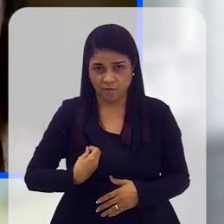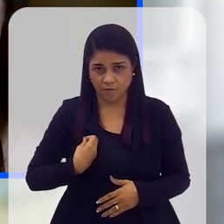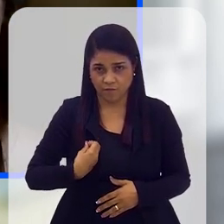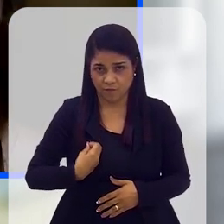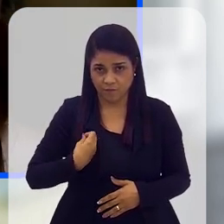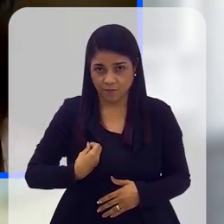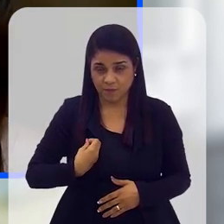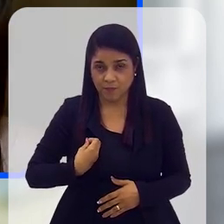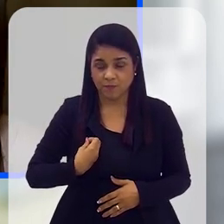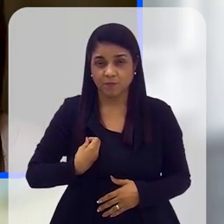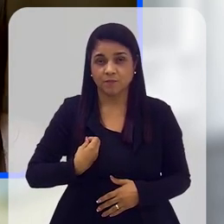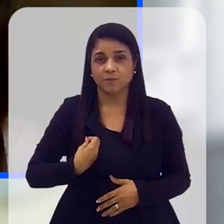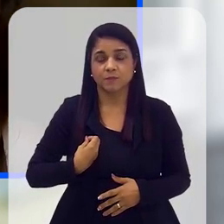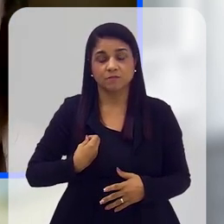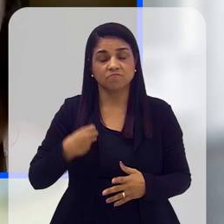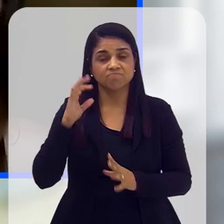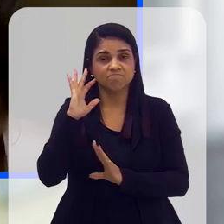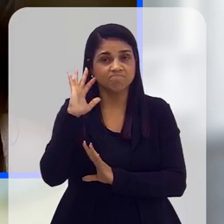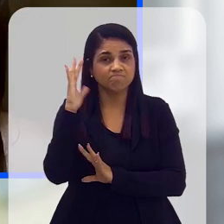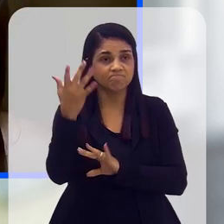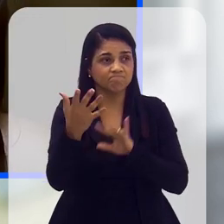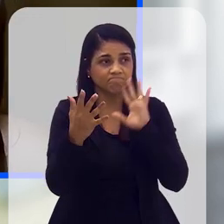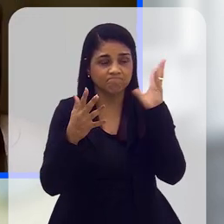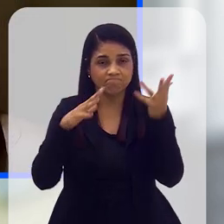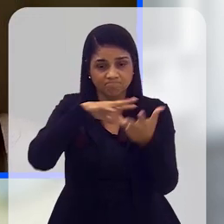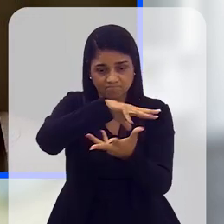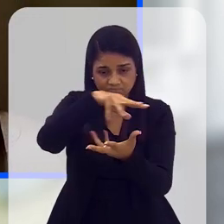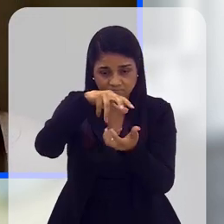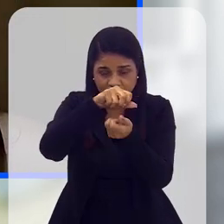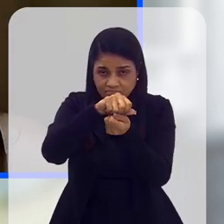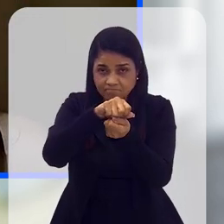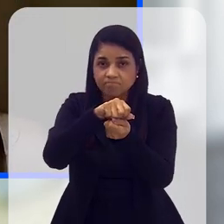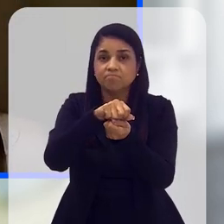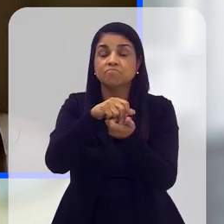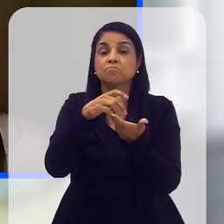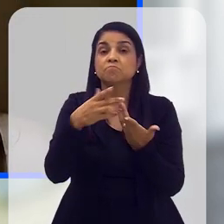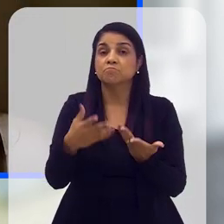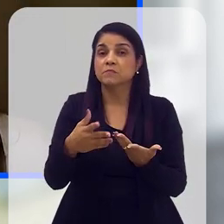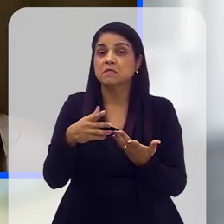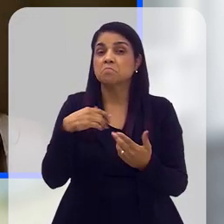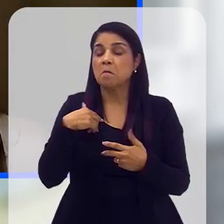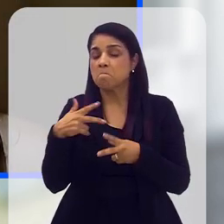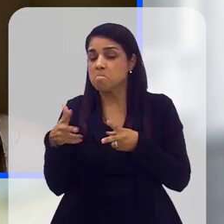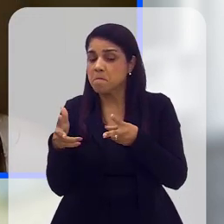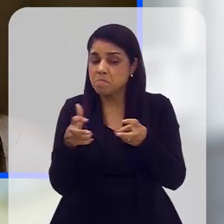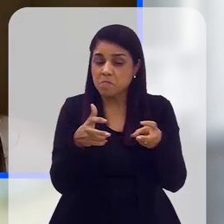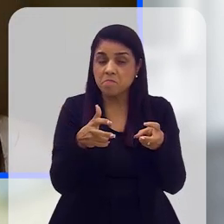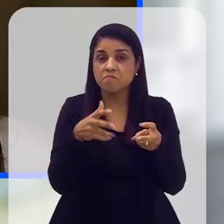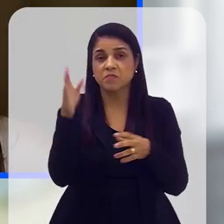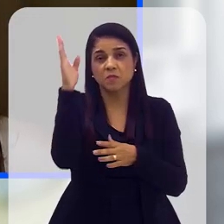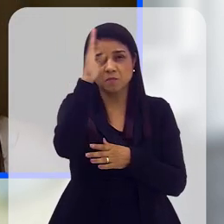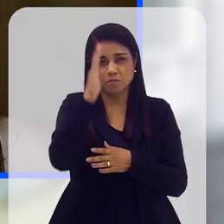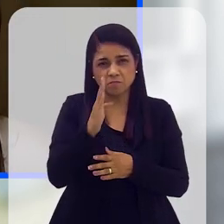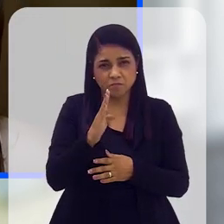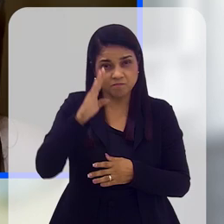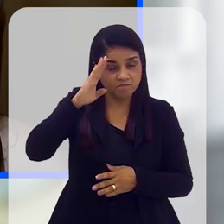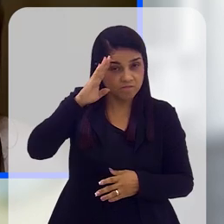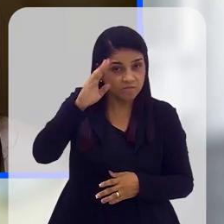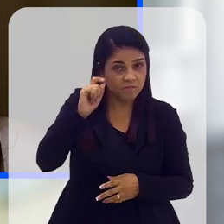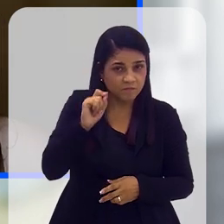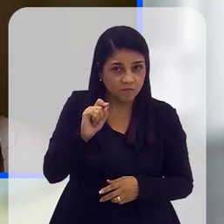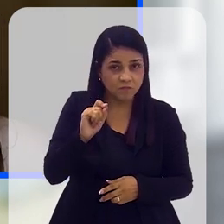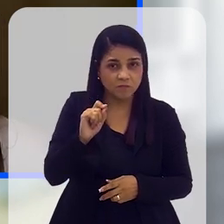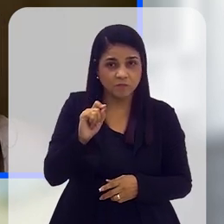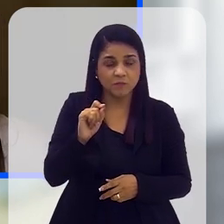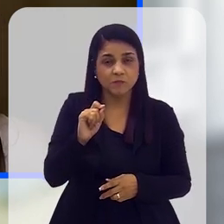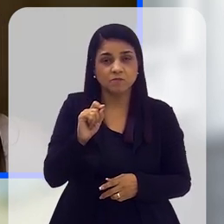das melhorias ambientais. Mas eu vejo que no Brasil, principalmente